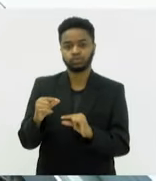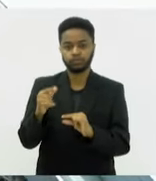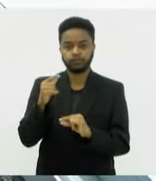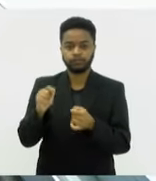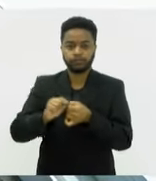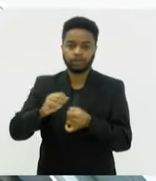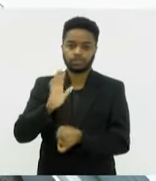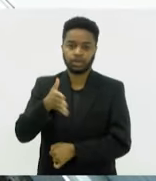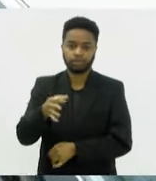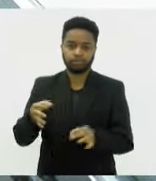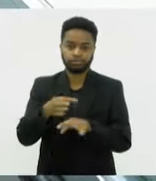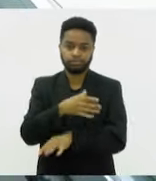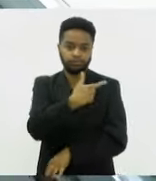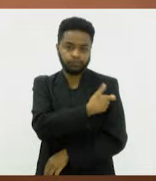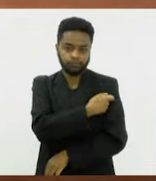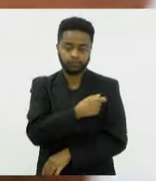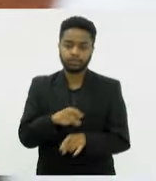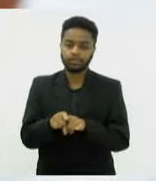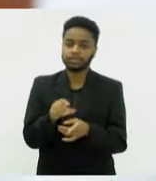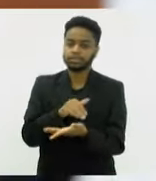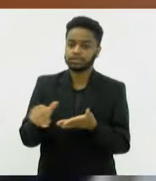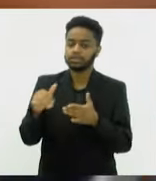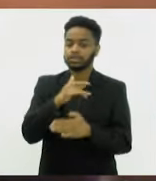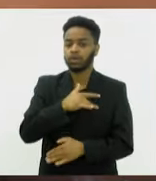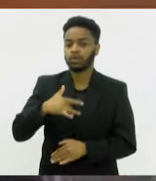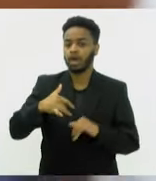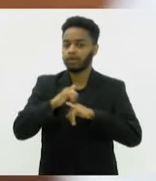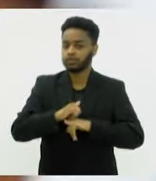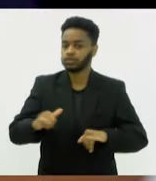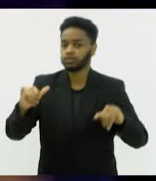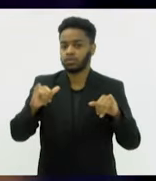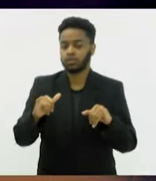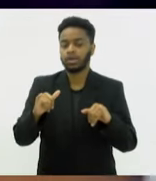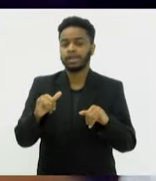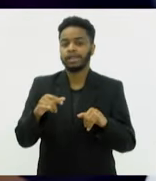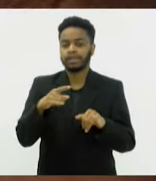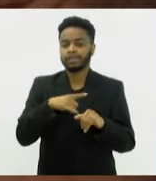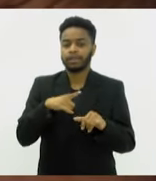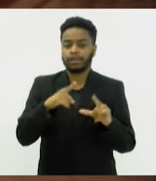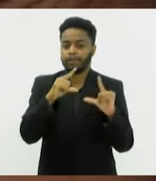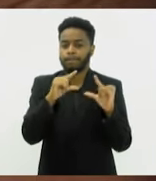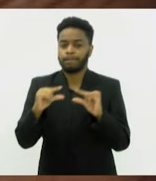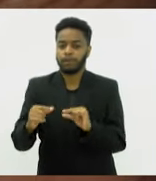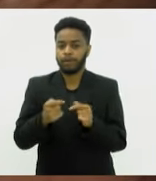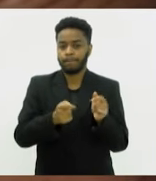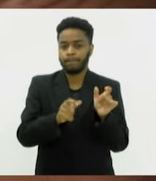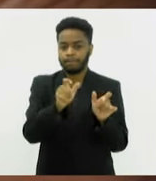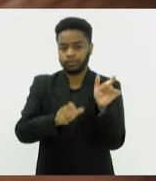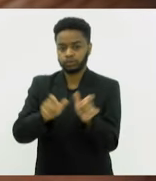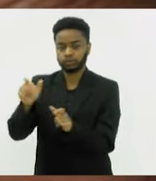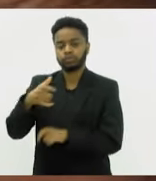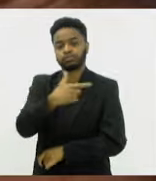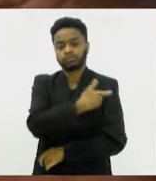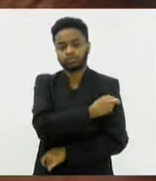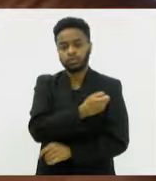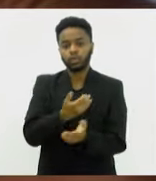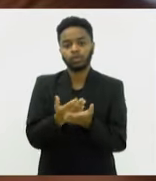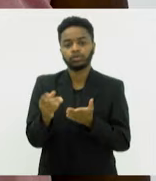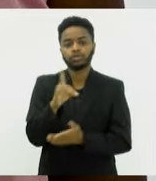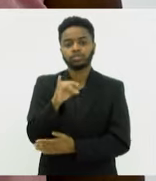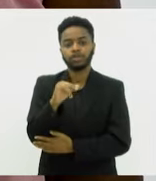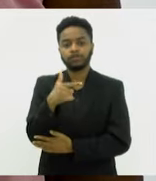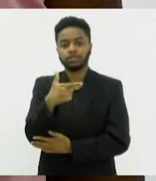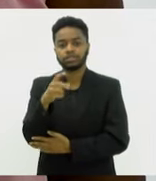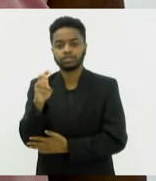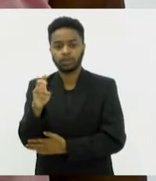Secretaria Estadual de Saúde emitiu um alerta devido à baixa cobertura vacinal contra a gripe no Rio. A campanha foi iniciada no dia 25 de março,